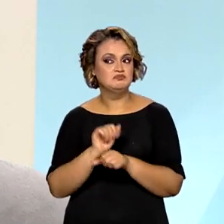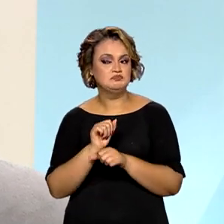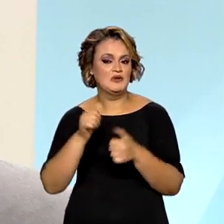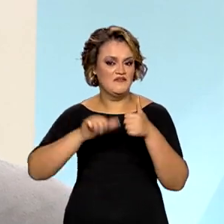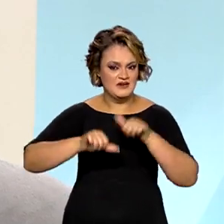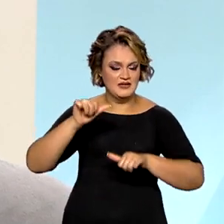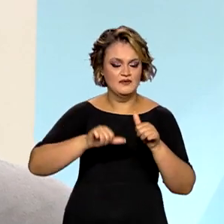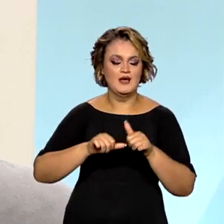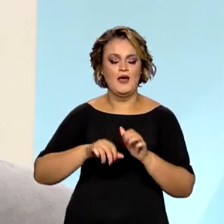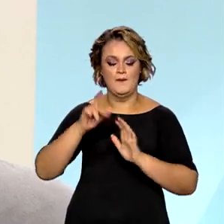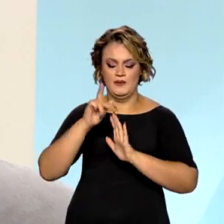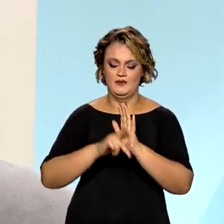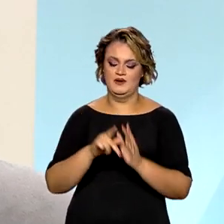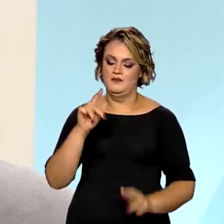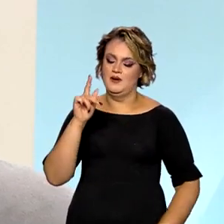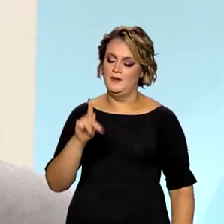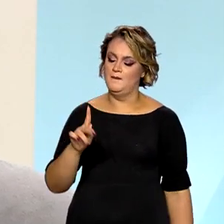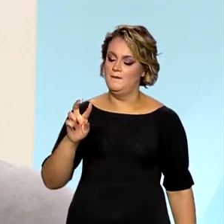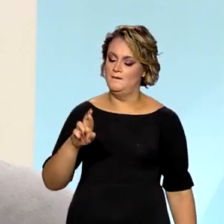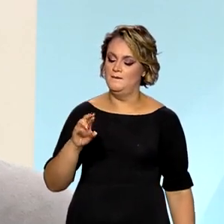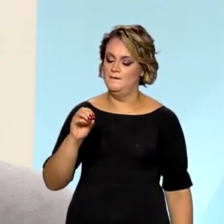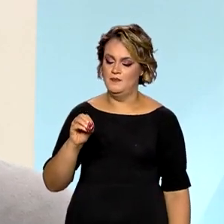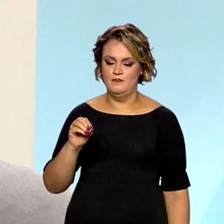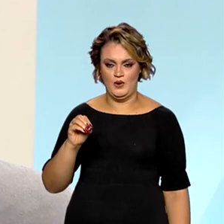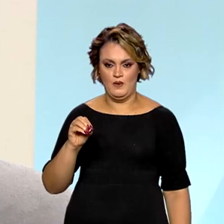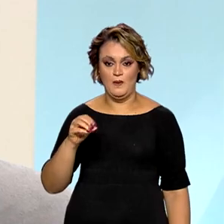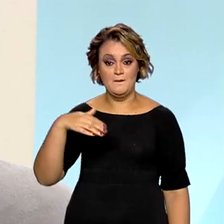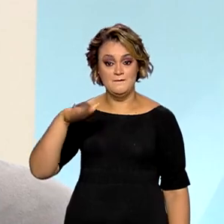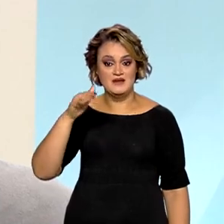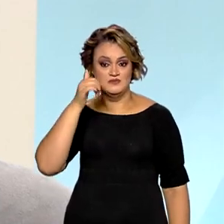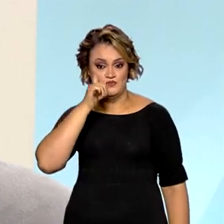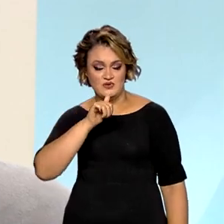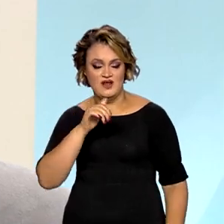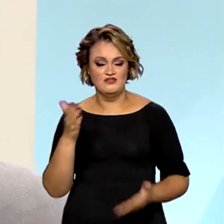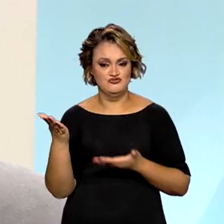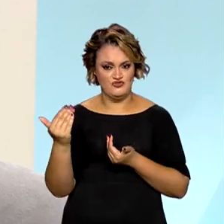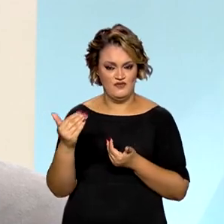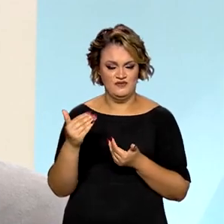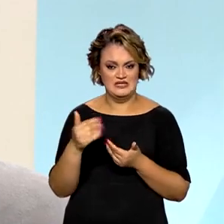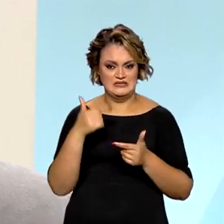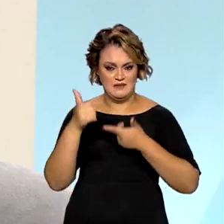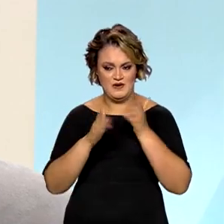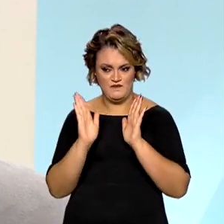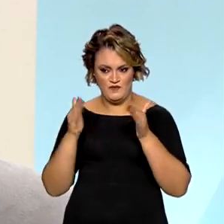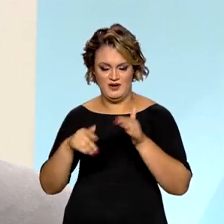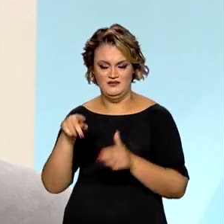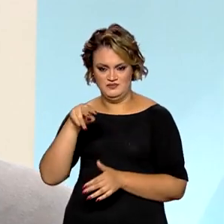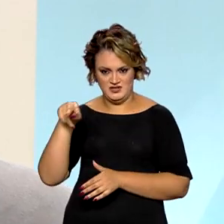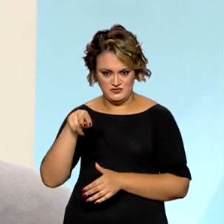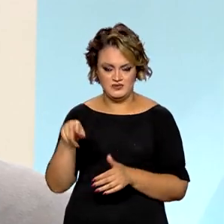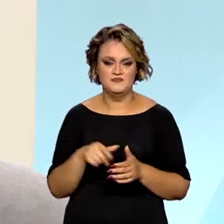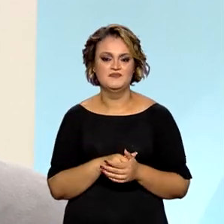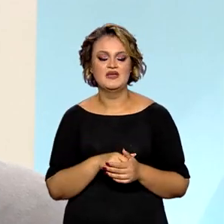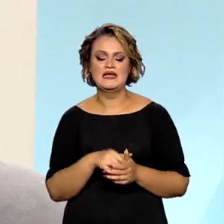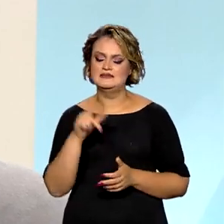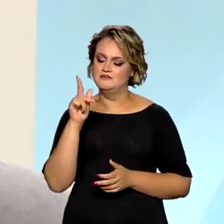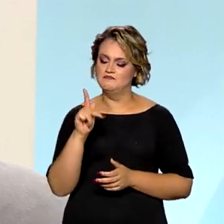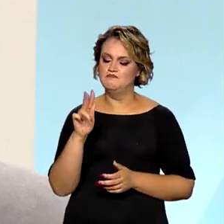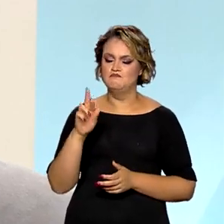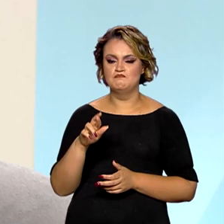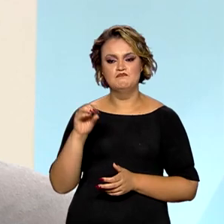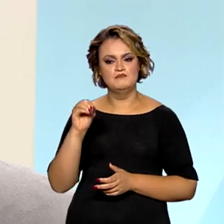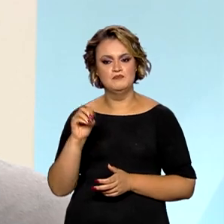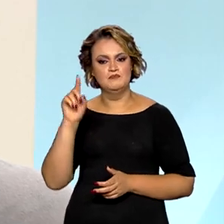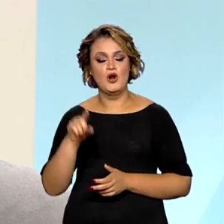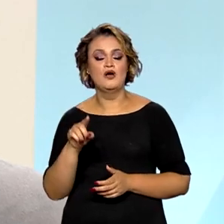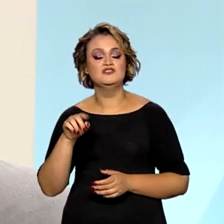ela é o programa PRO, Mais Mulheres e Jovens, Mais Empregos para Mulheres e Jovens. E no PRO, a gente fala da